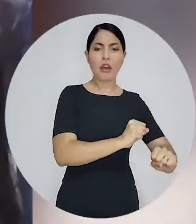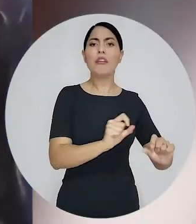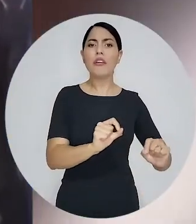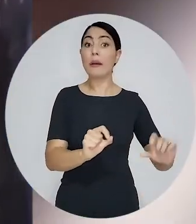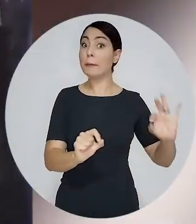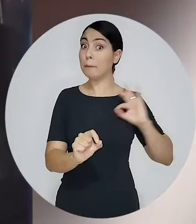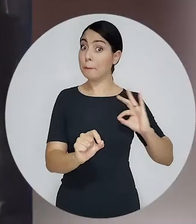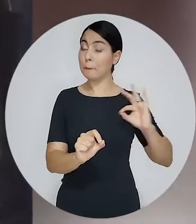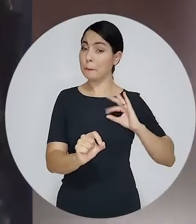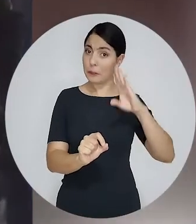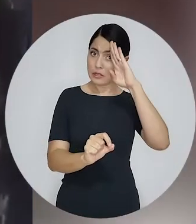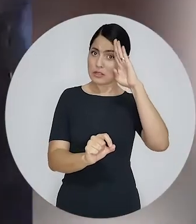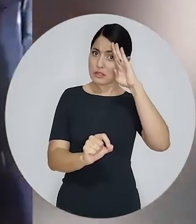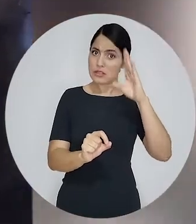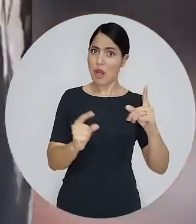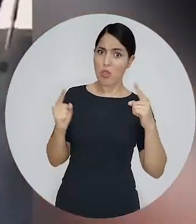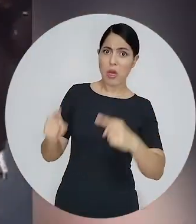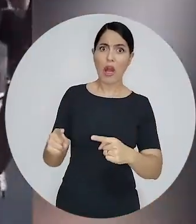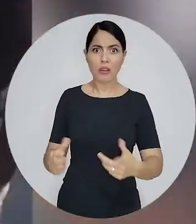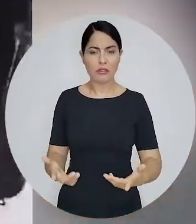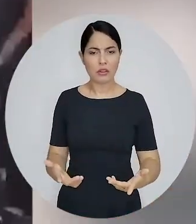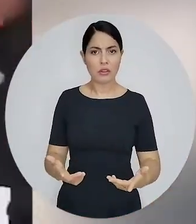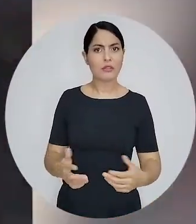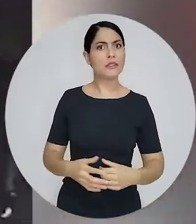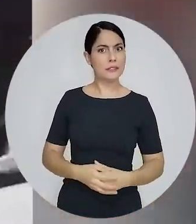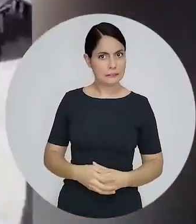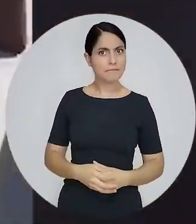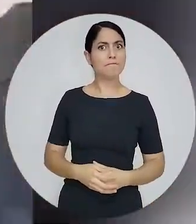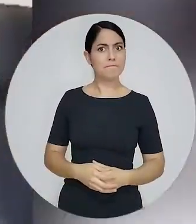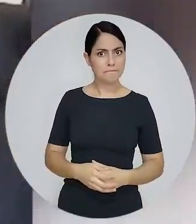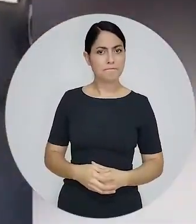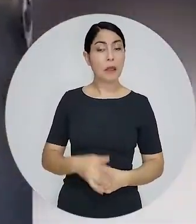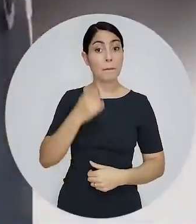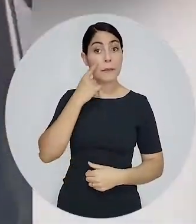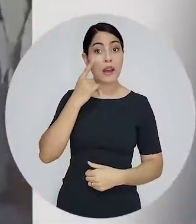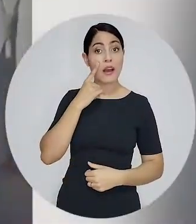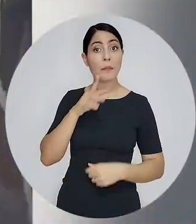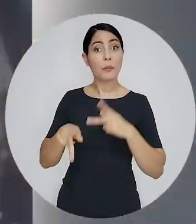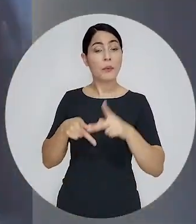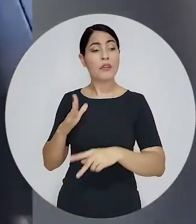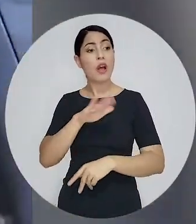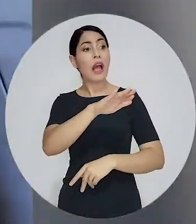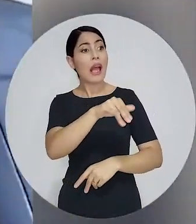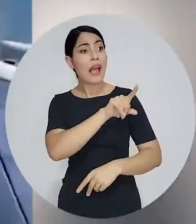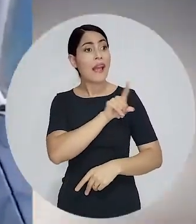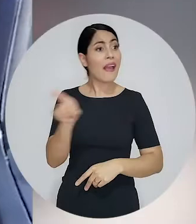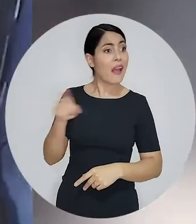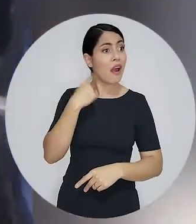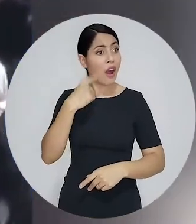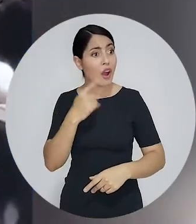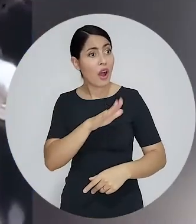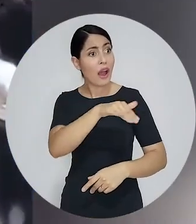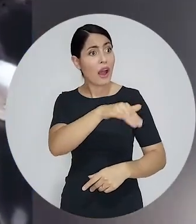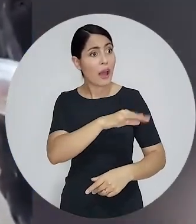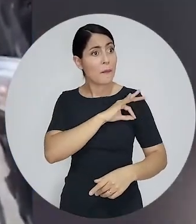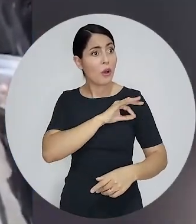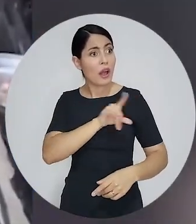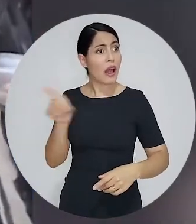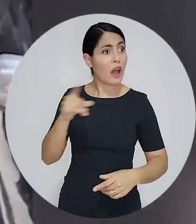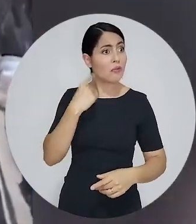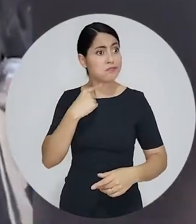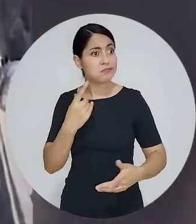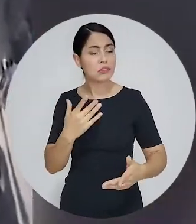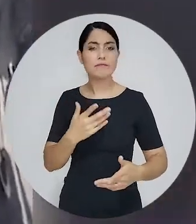chão por um PM. A ação violenta continua mesmo após populares informarem que o homem agredido se